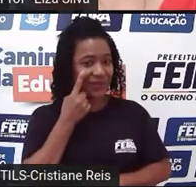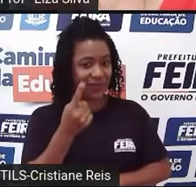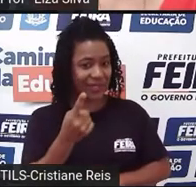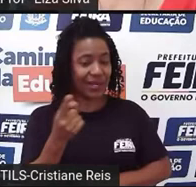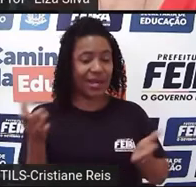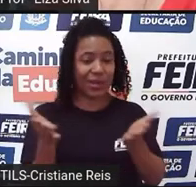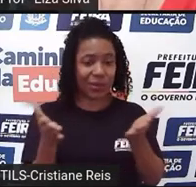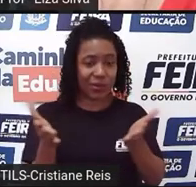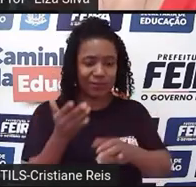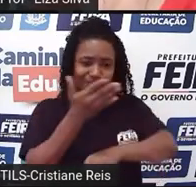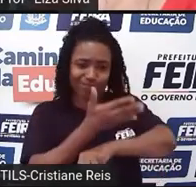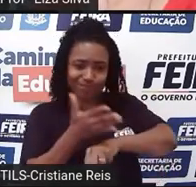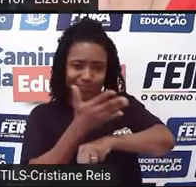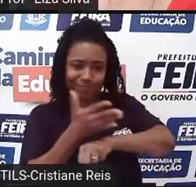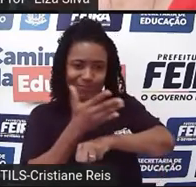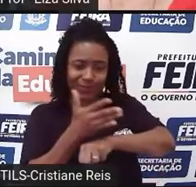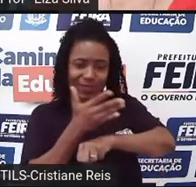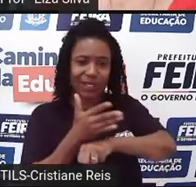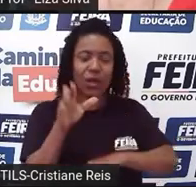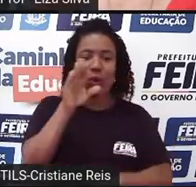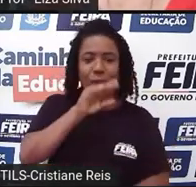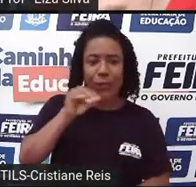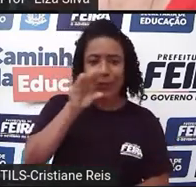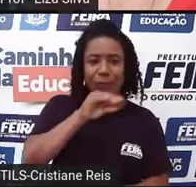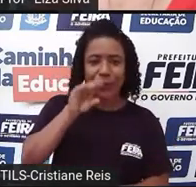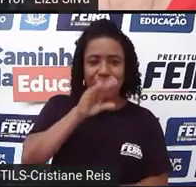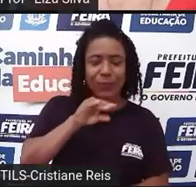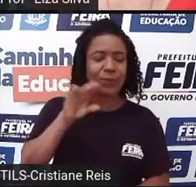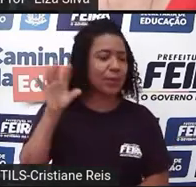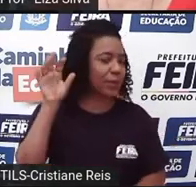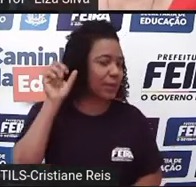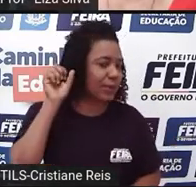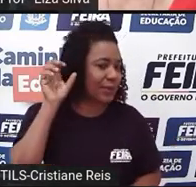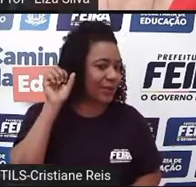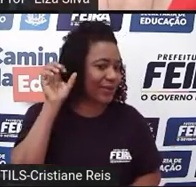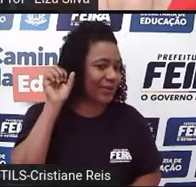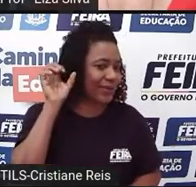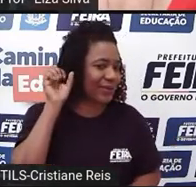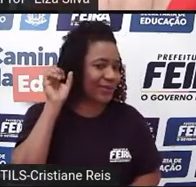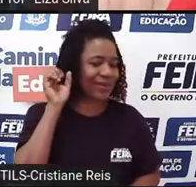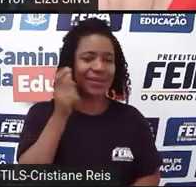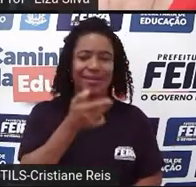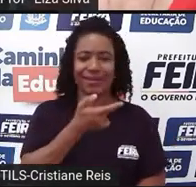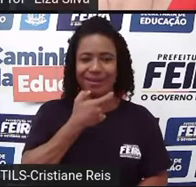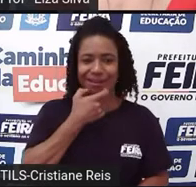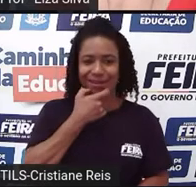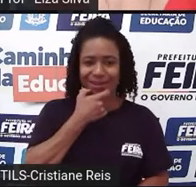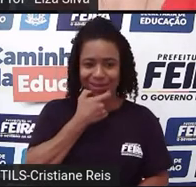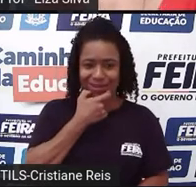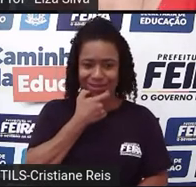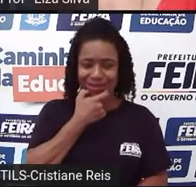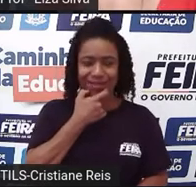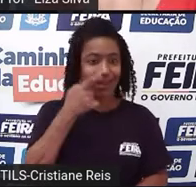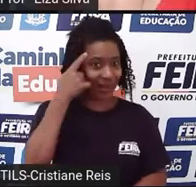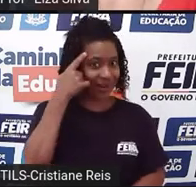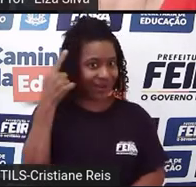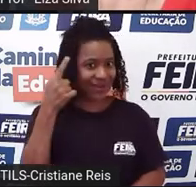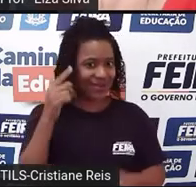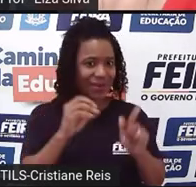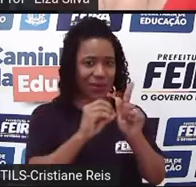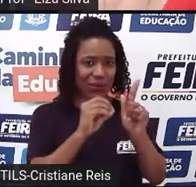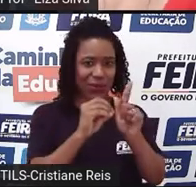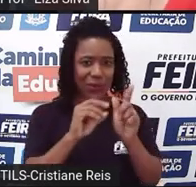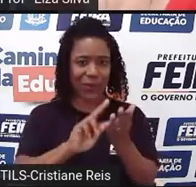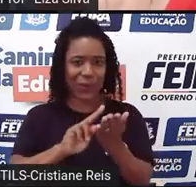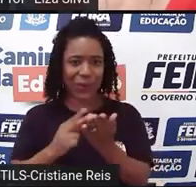nosso inglês. Lembram que eu sempre dou essa dica para vocês? usem o Google Tradutor, porque,